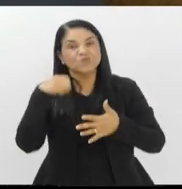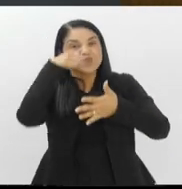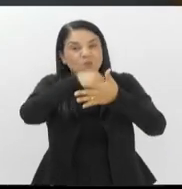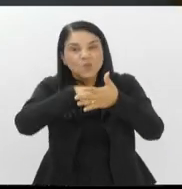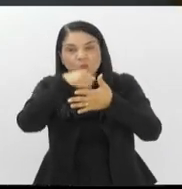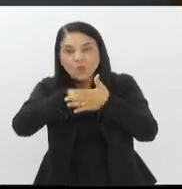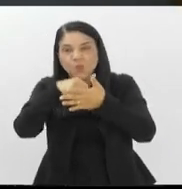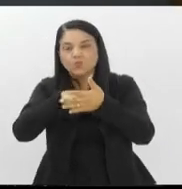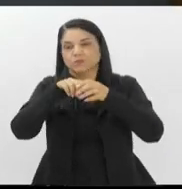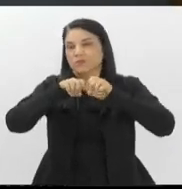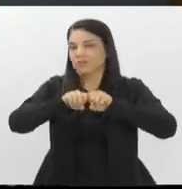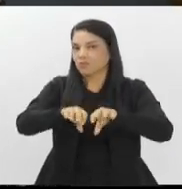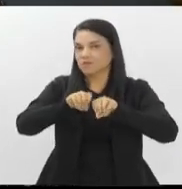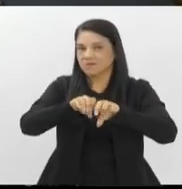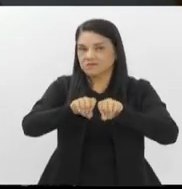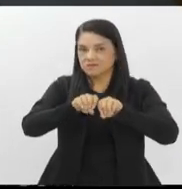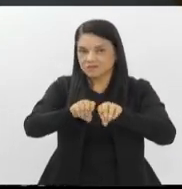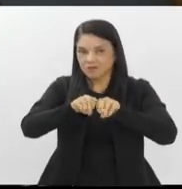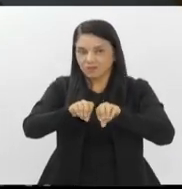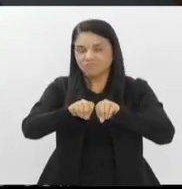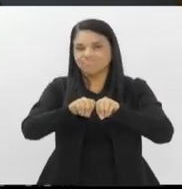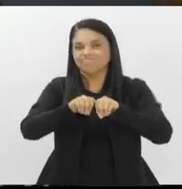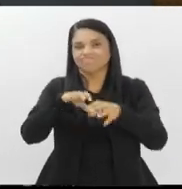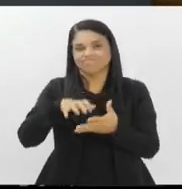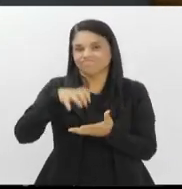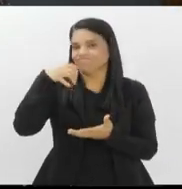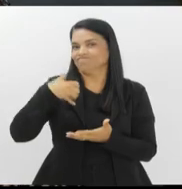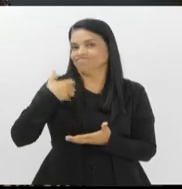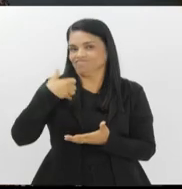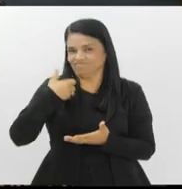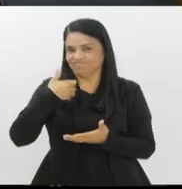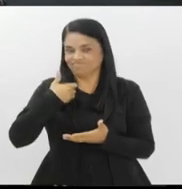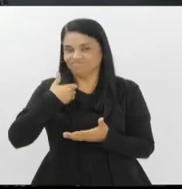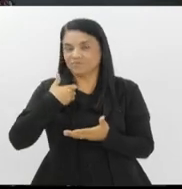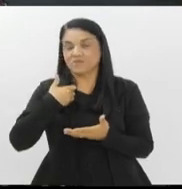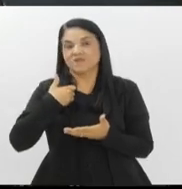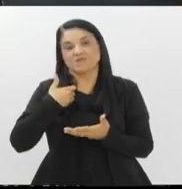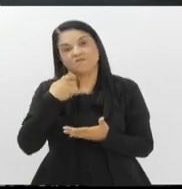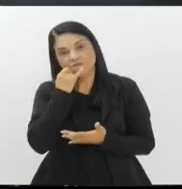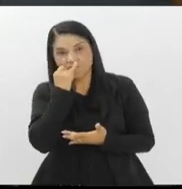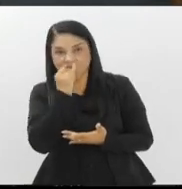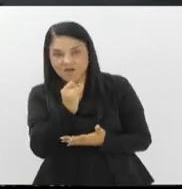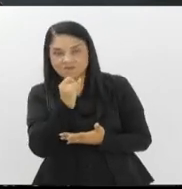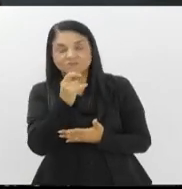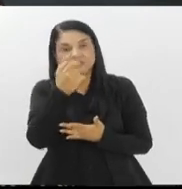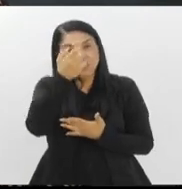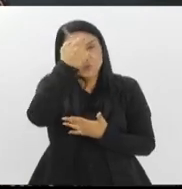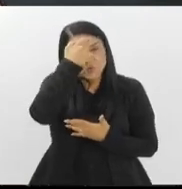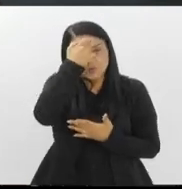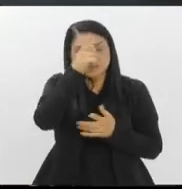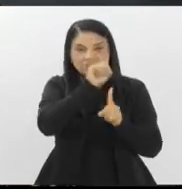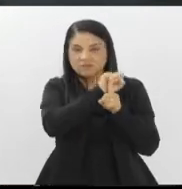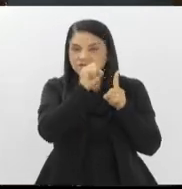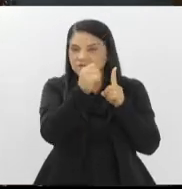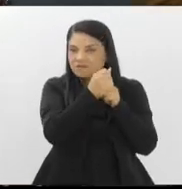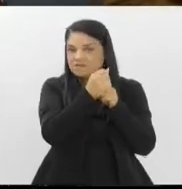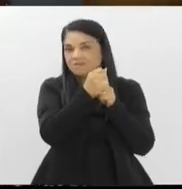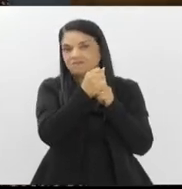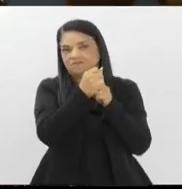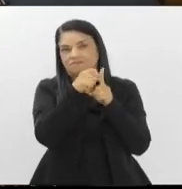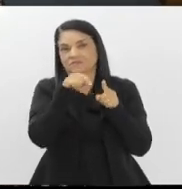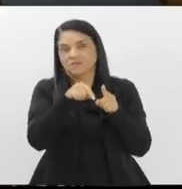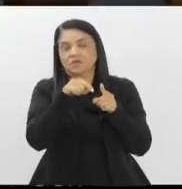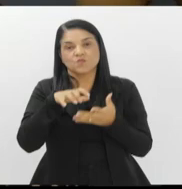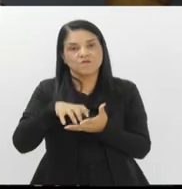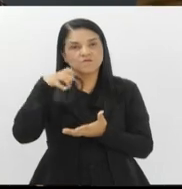pela educação em gerontologia, eu diria. A gente tem que conscientizar a sociedade civil de que